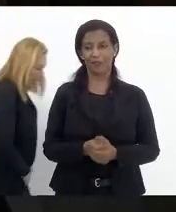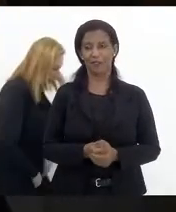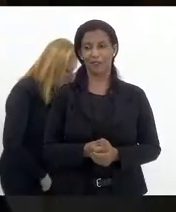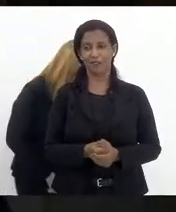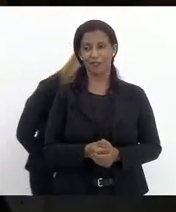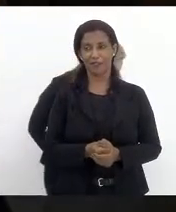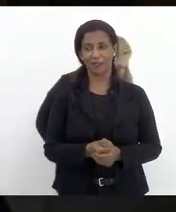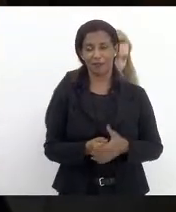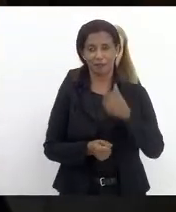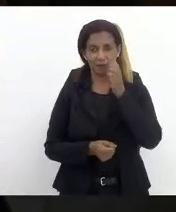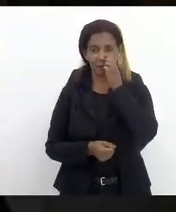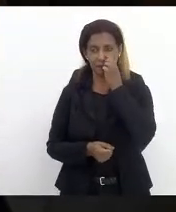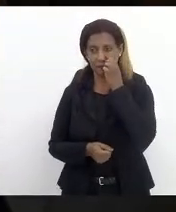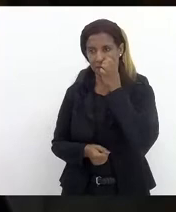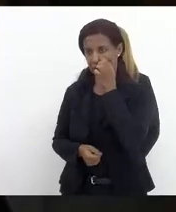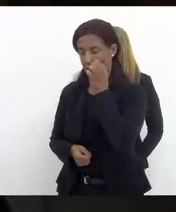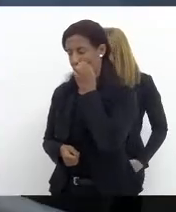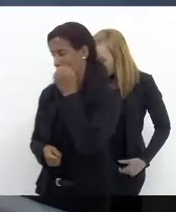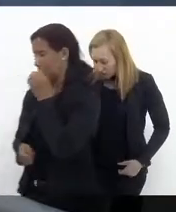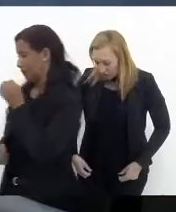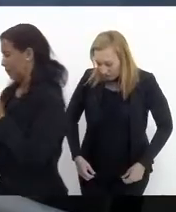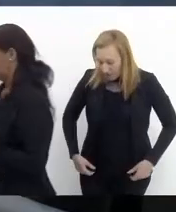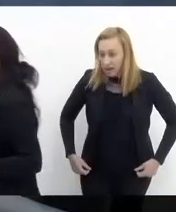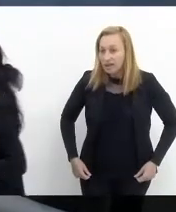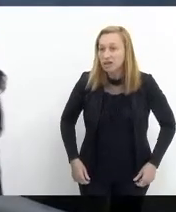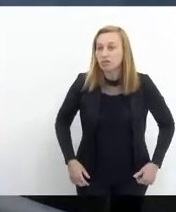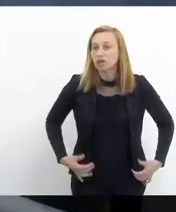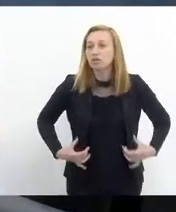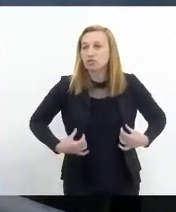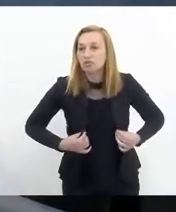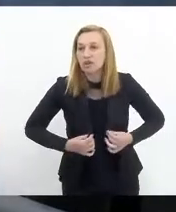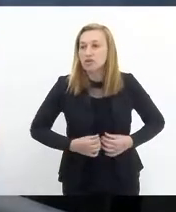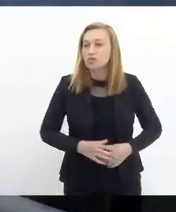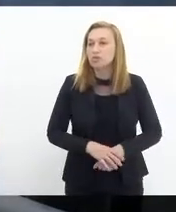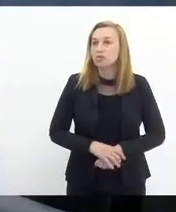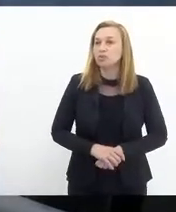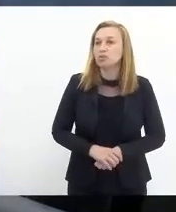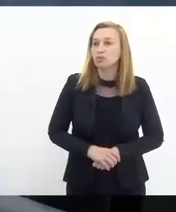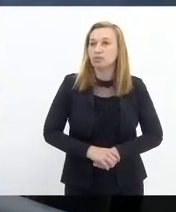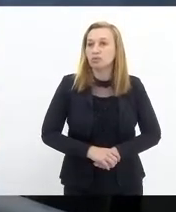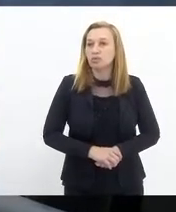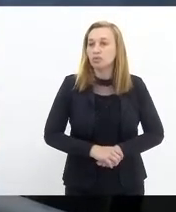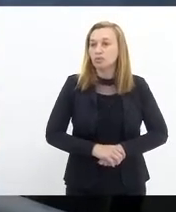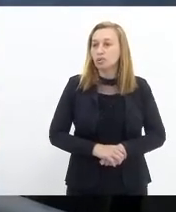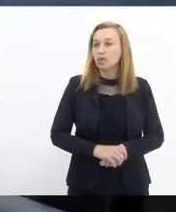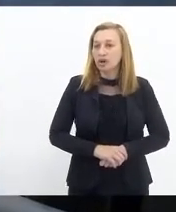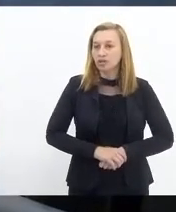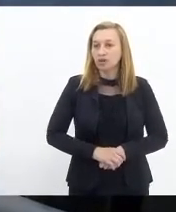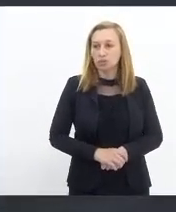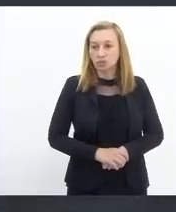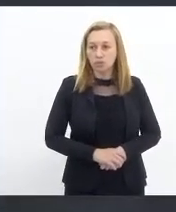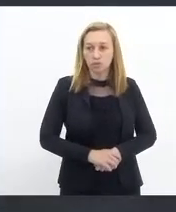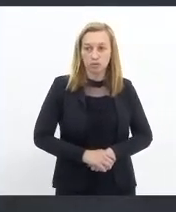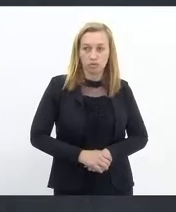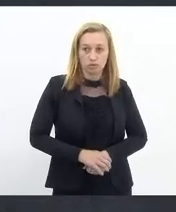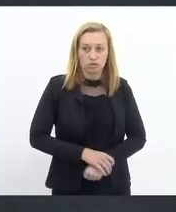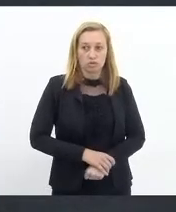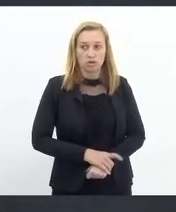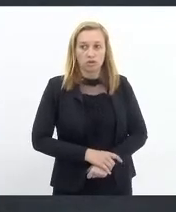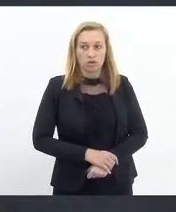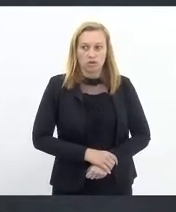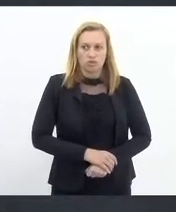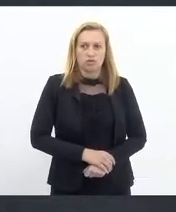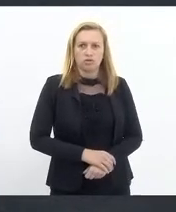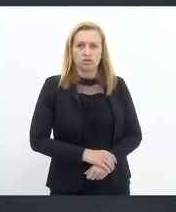Luiz, só para anunciar que na próxima terça-feira vamos estar realizando às 10 horas